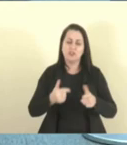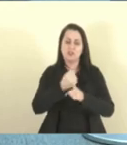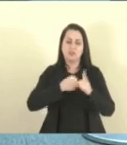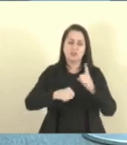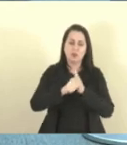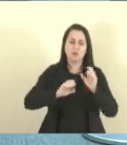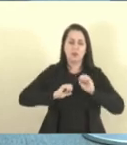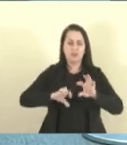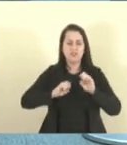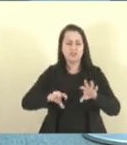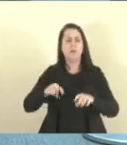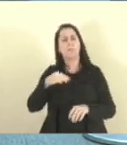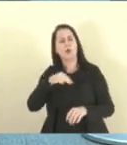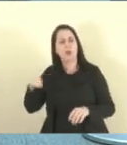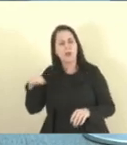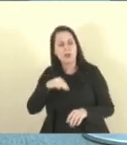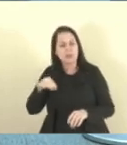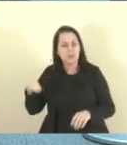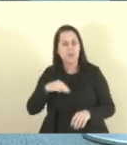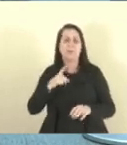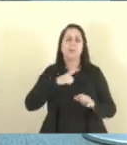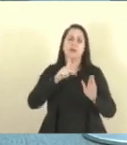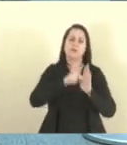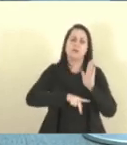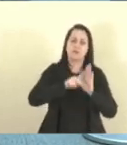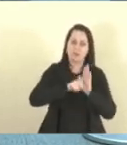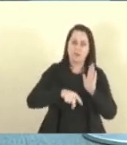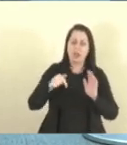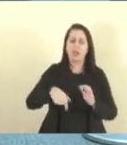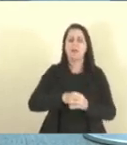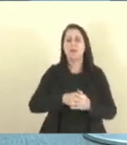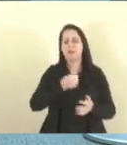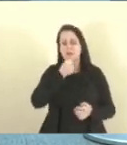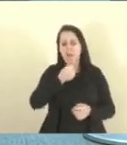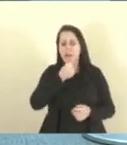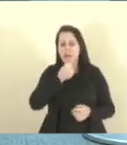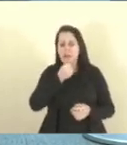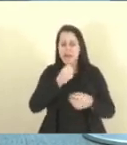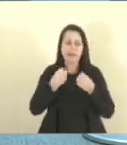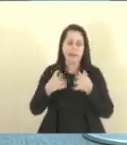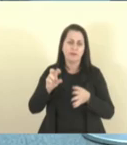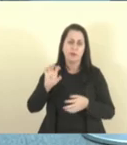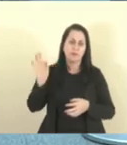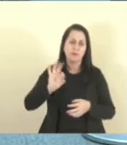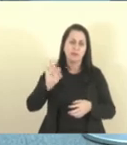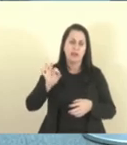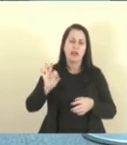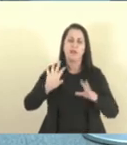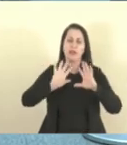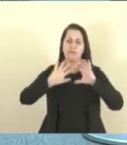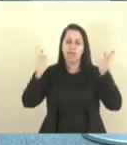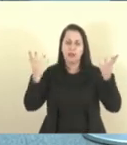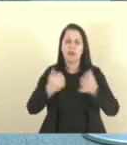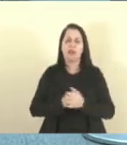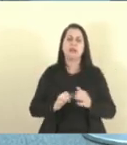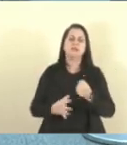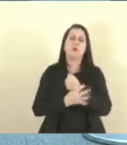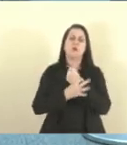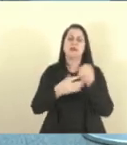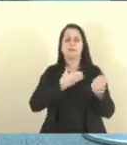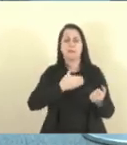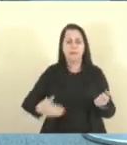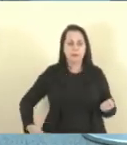de socialização. Nós temos projetos tramitando aqui para jornalista, para agentes de segurança pública,